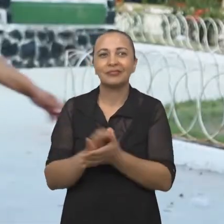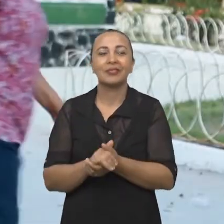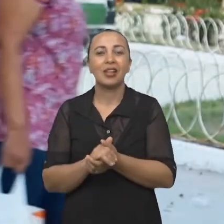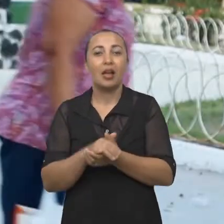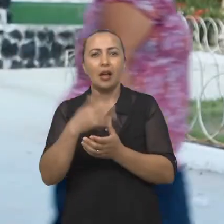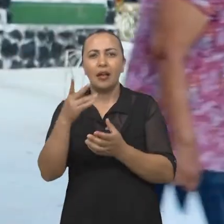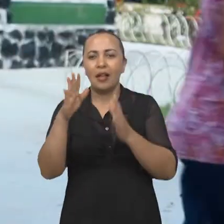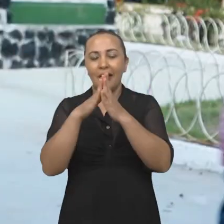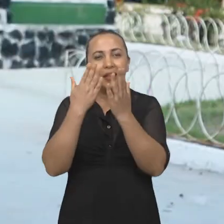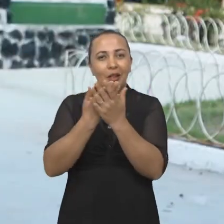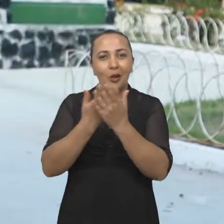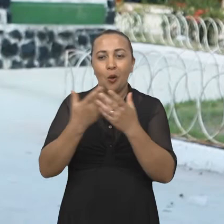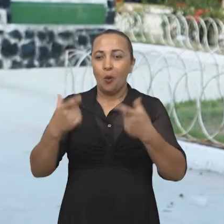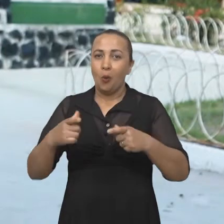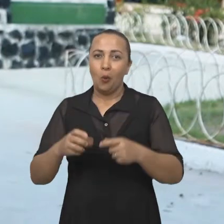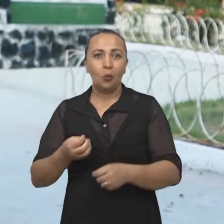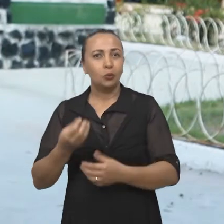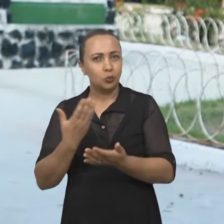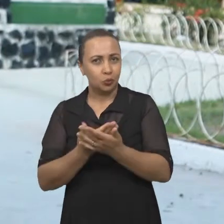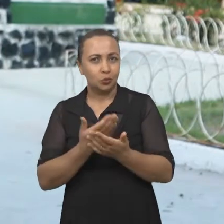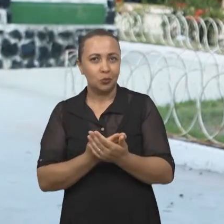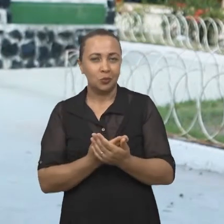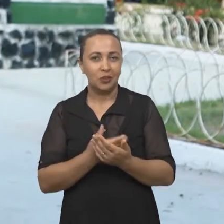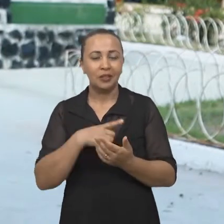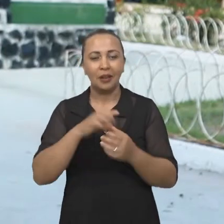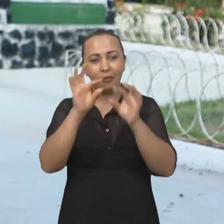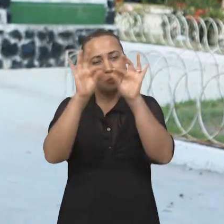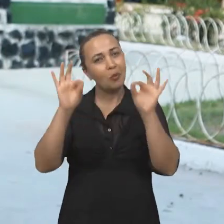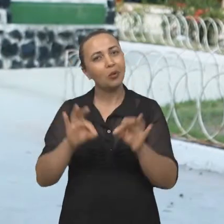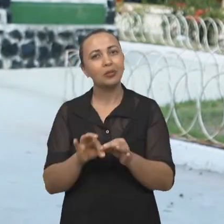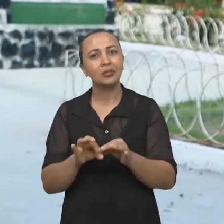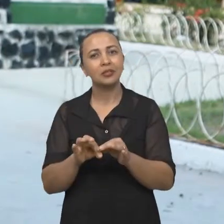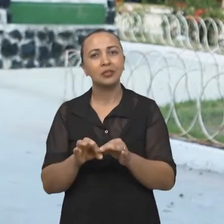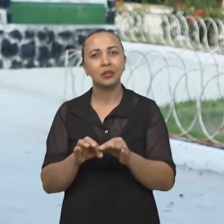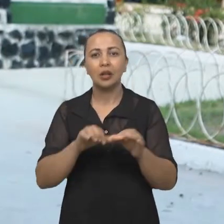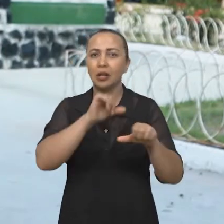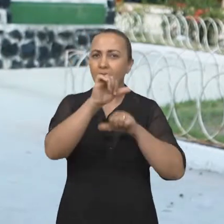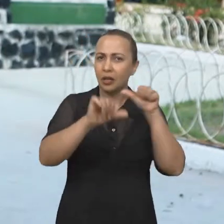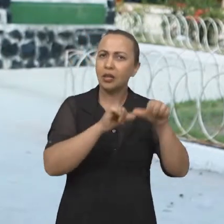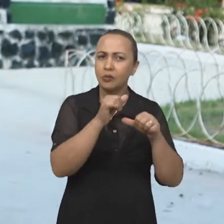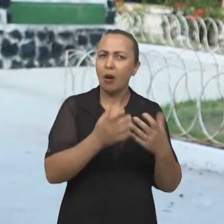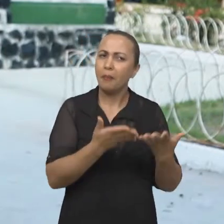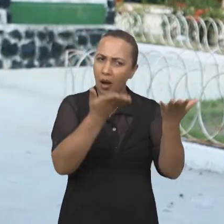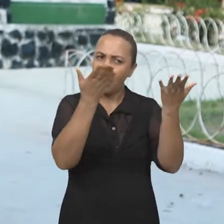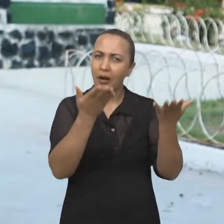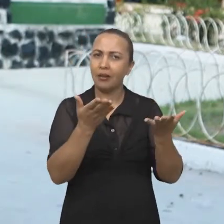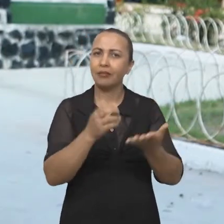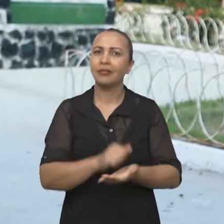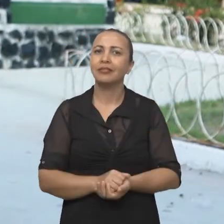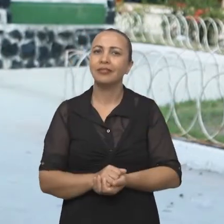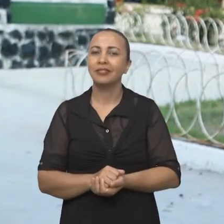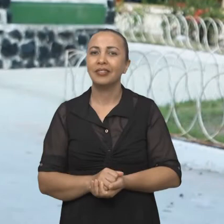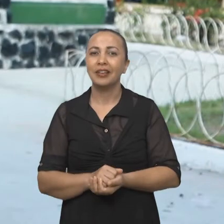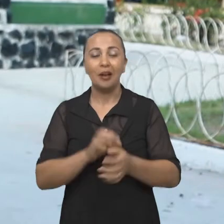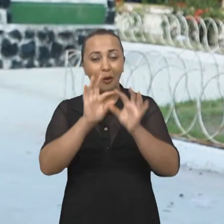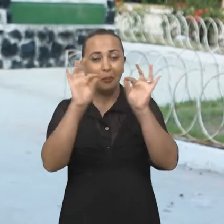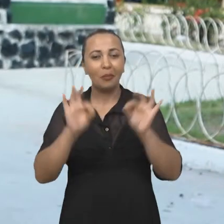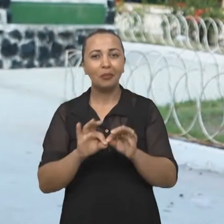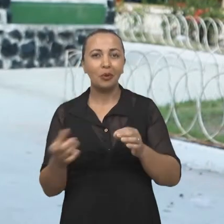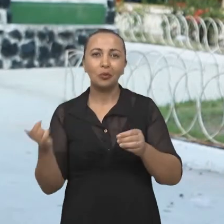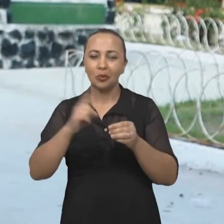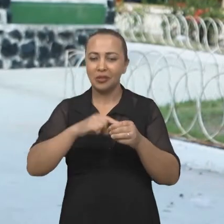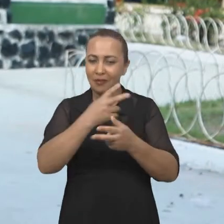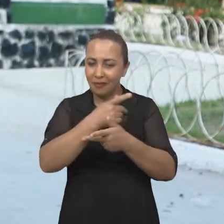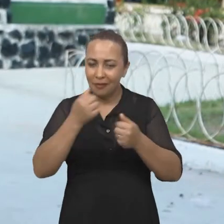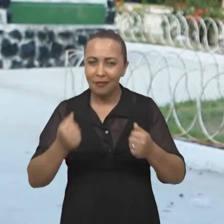num colégio onde eu estudo, teve um projeto chamado Transforma E, que é um projeto que trouxe várias